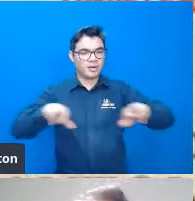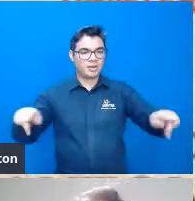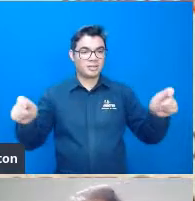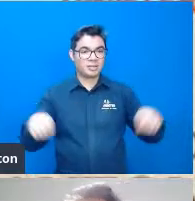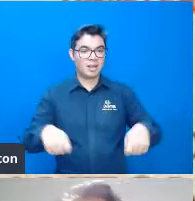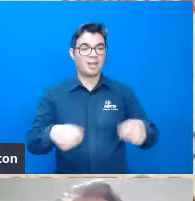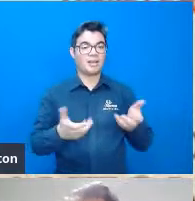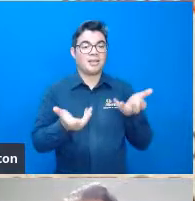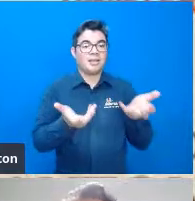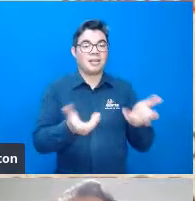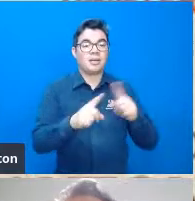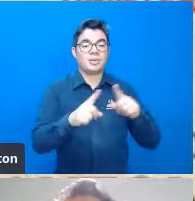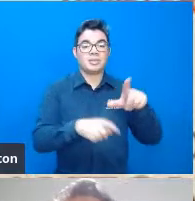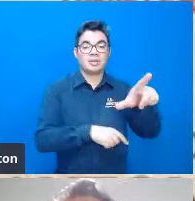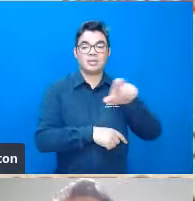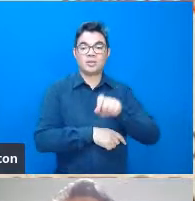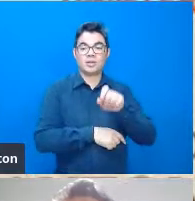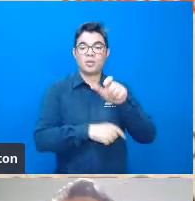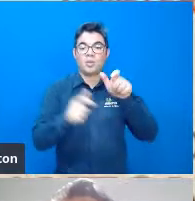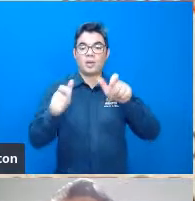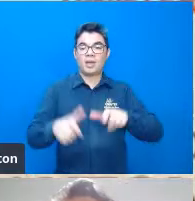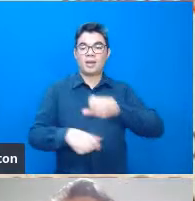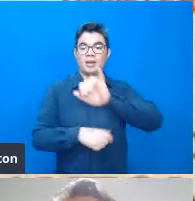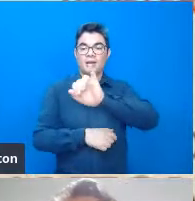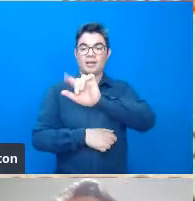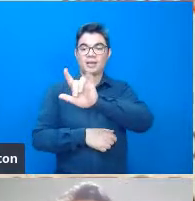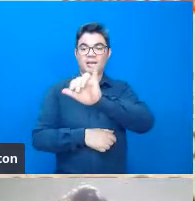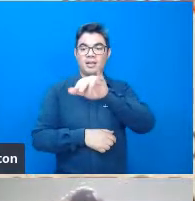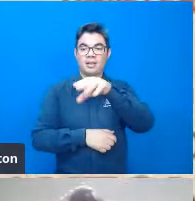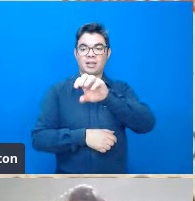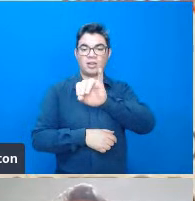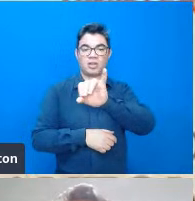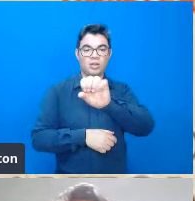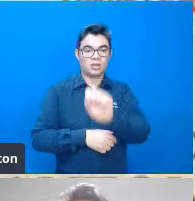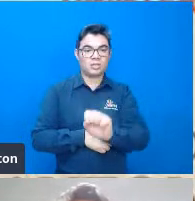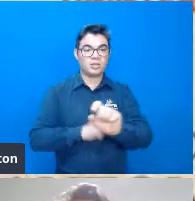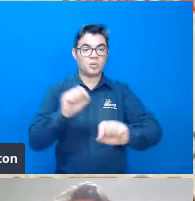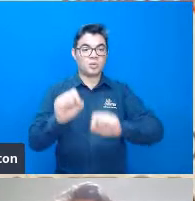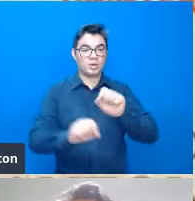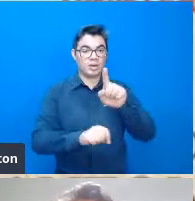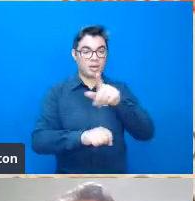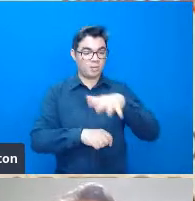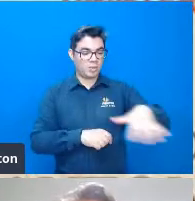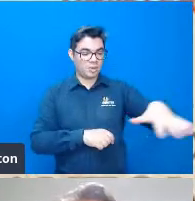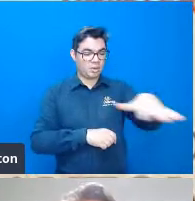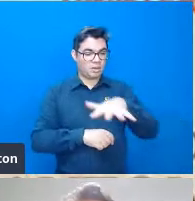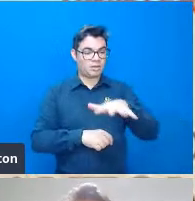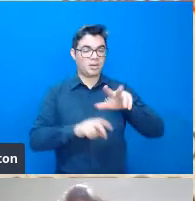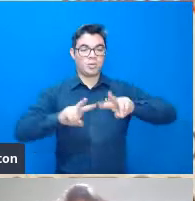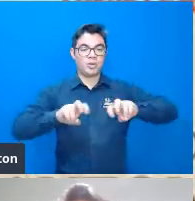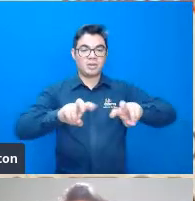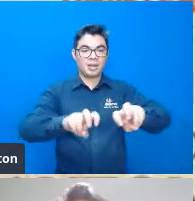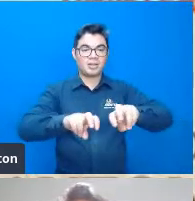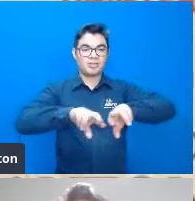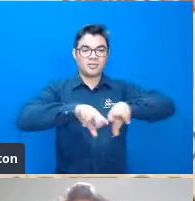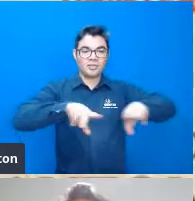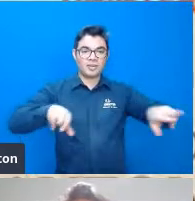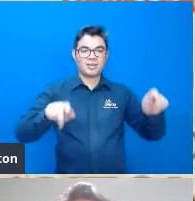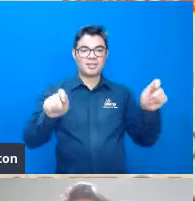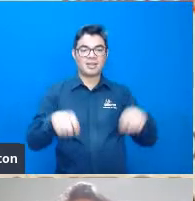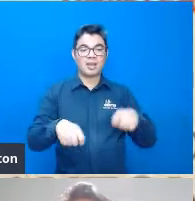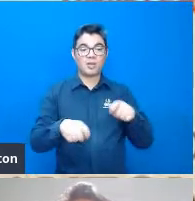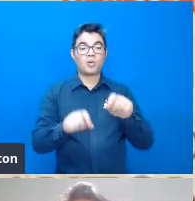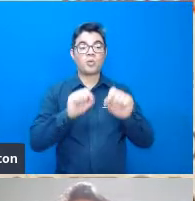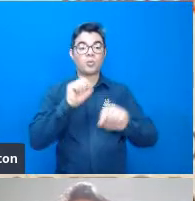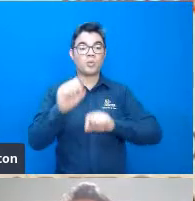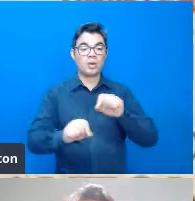e ele escolheu a de Linóis justamente por ser a universidade que propiciaria a ele o ambiente para ele abordar as